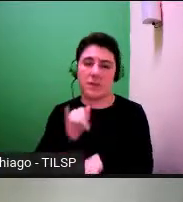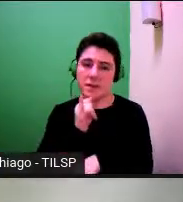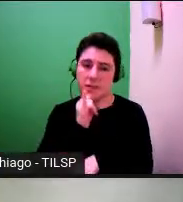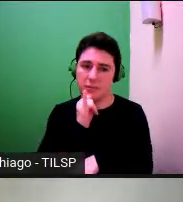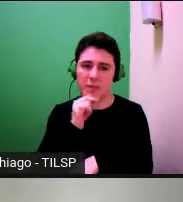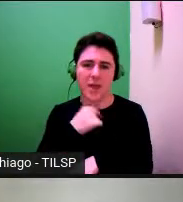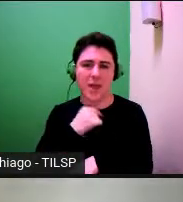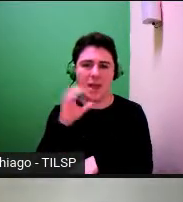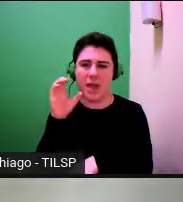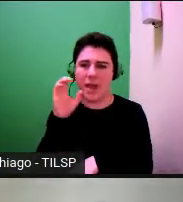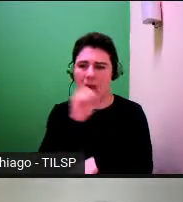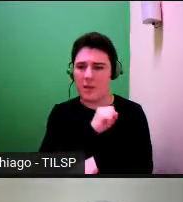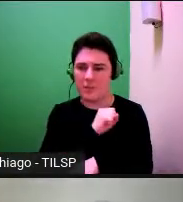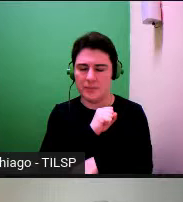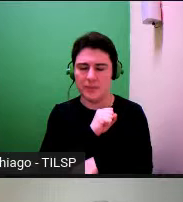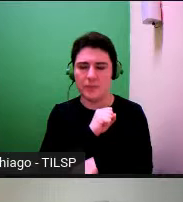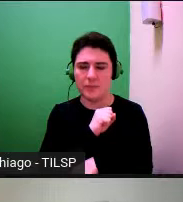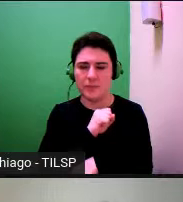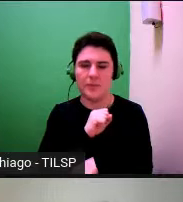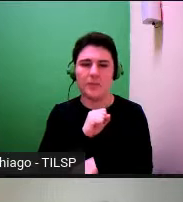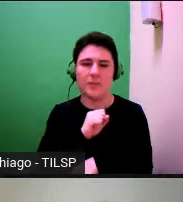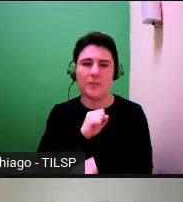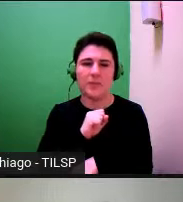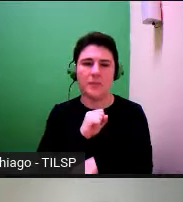rapidamente o que estou a terminar